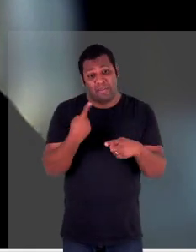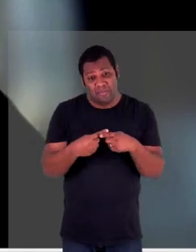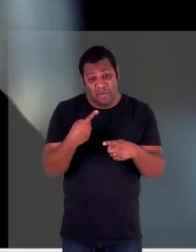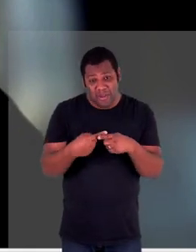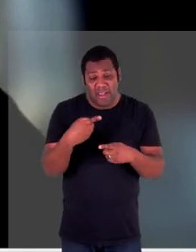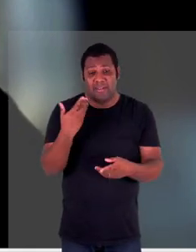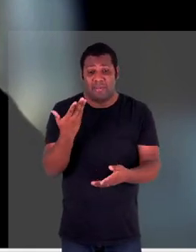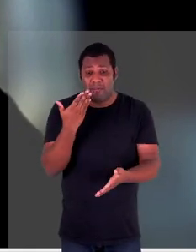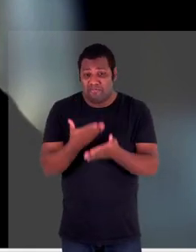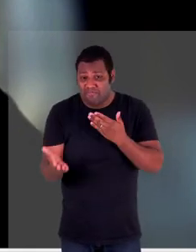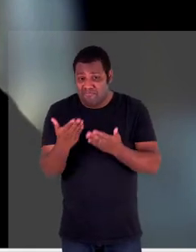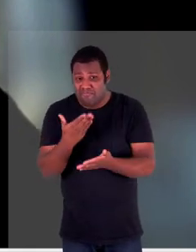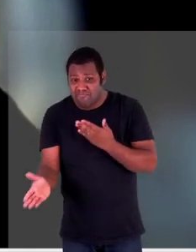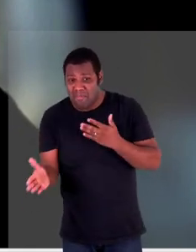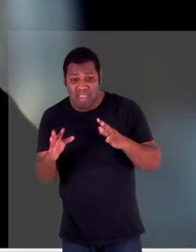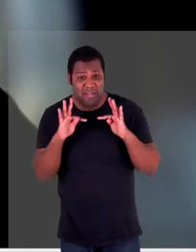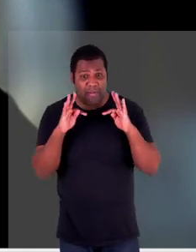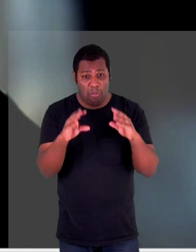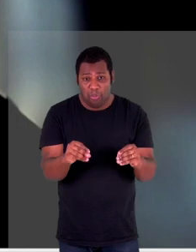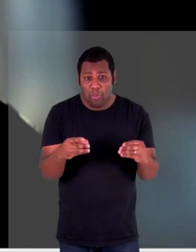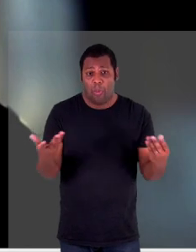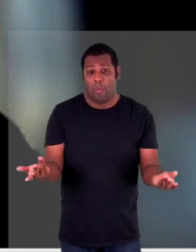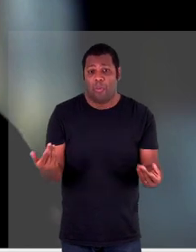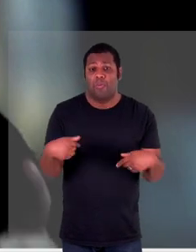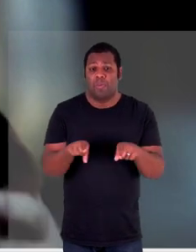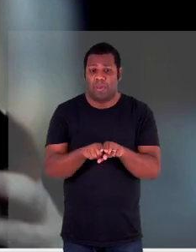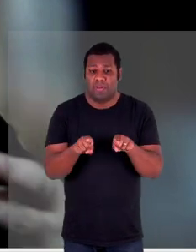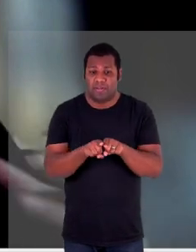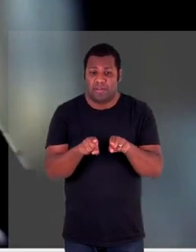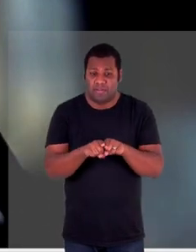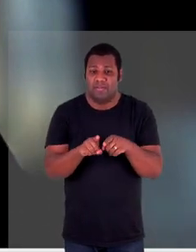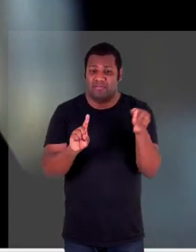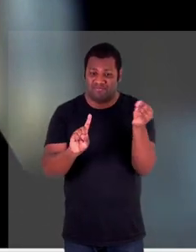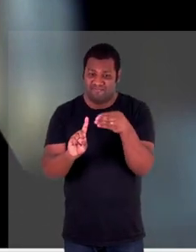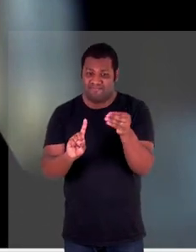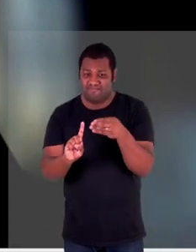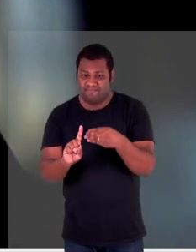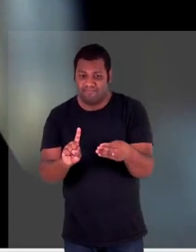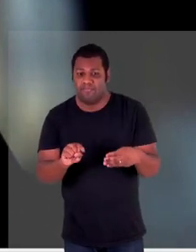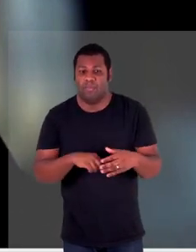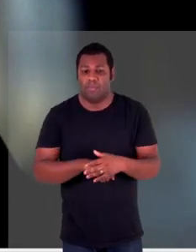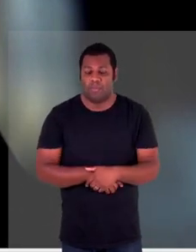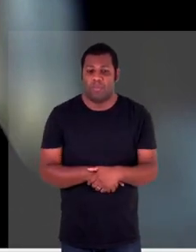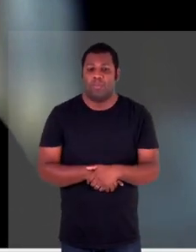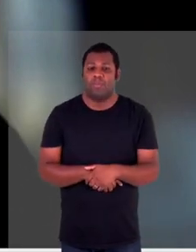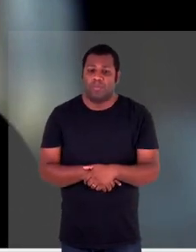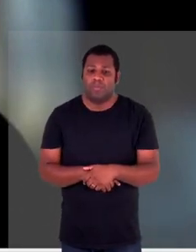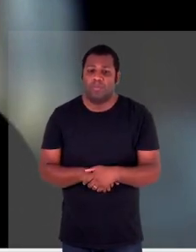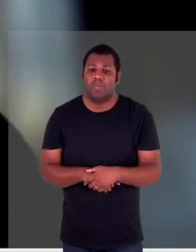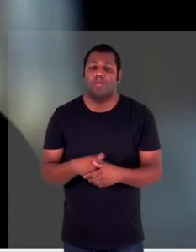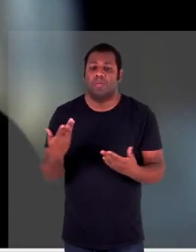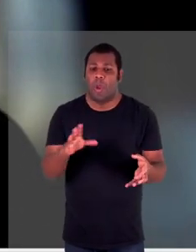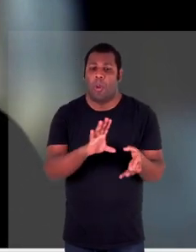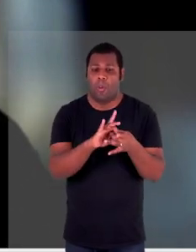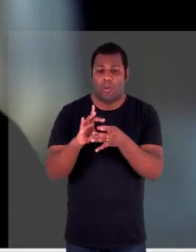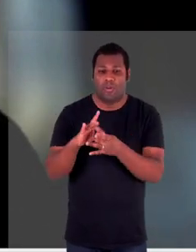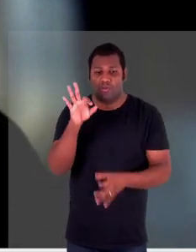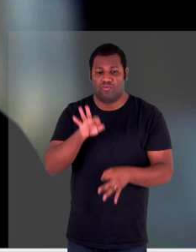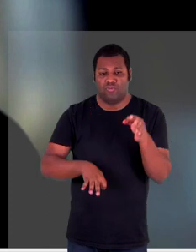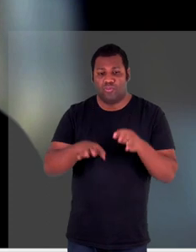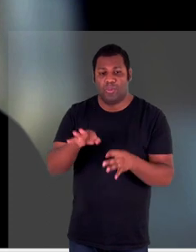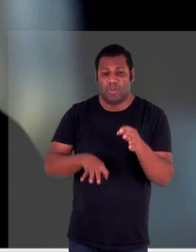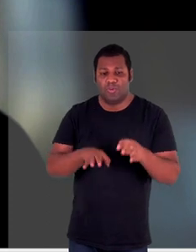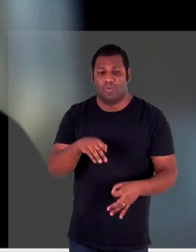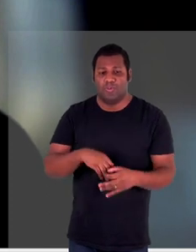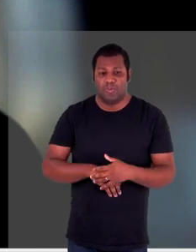e insegurança no seu próprio país o ponto positivo que a gente tem sendo da área jurídica é